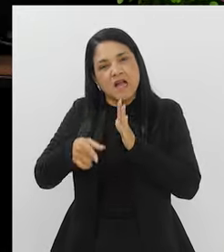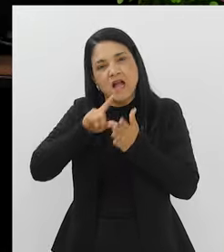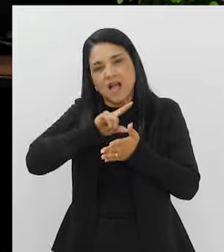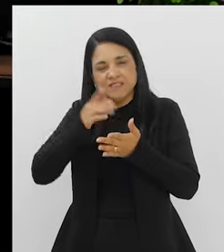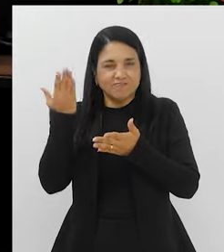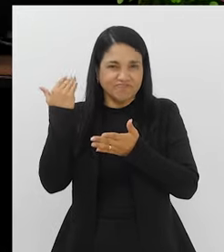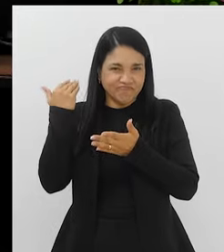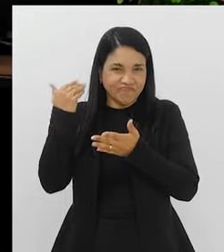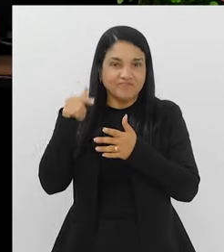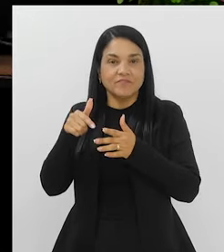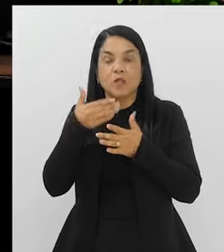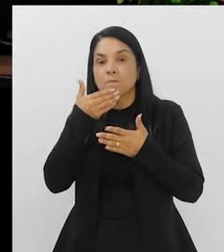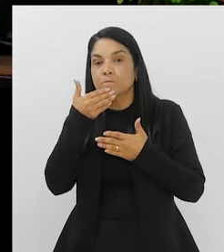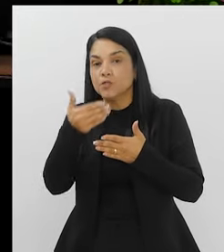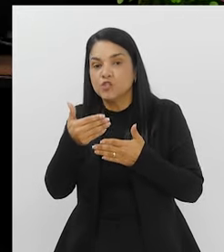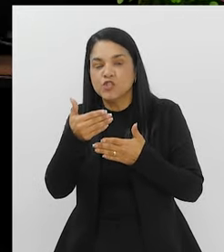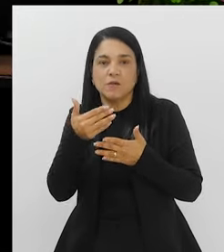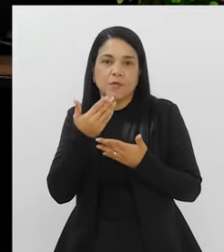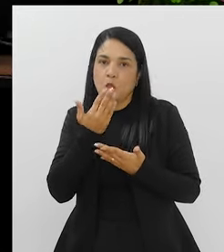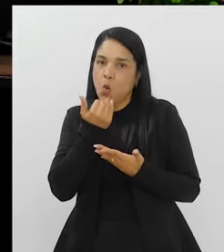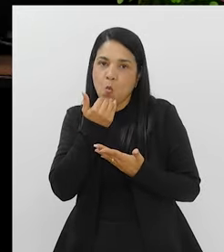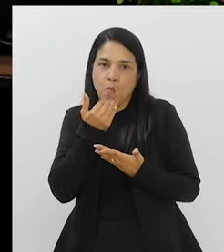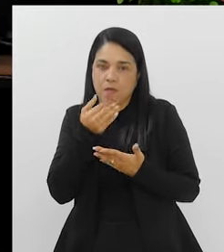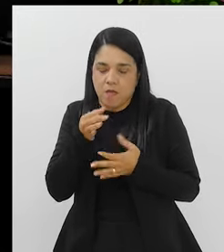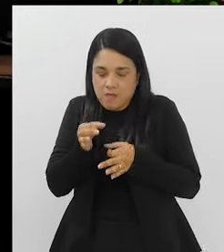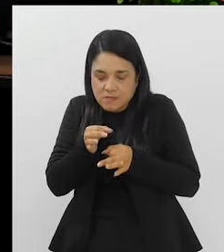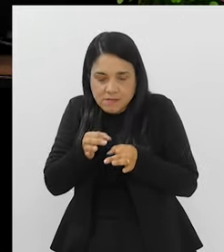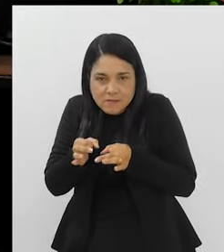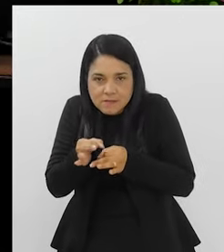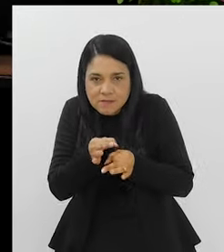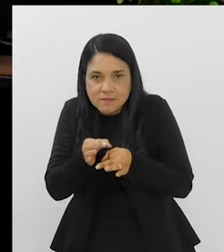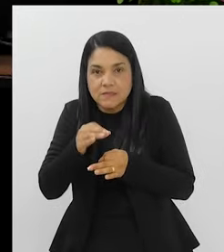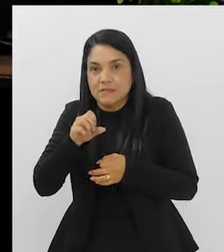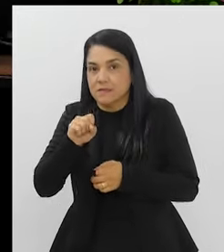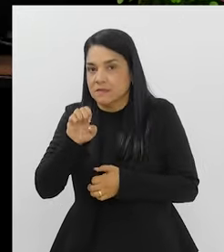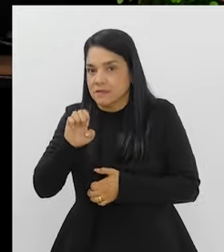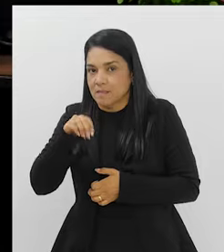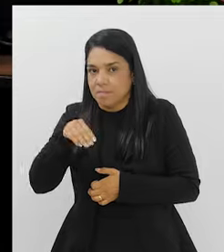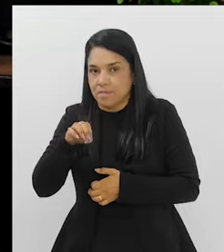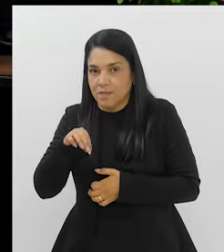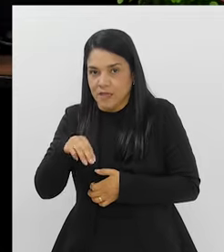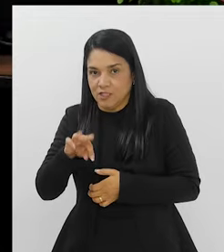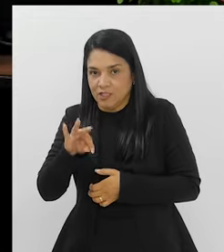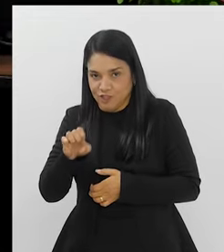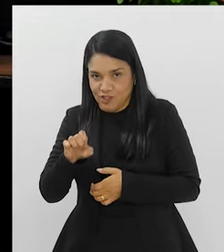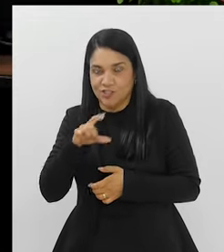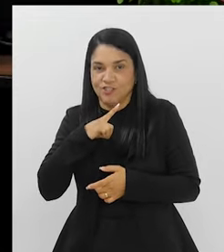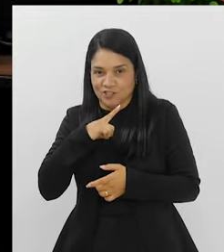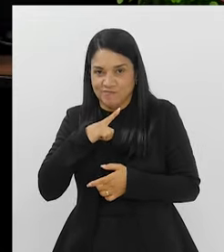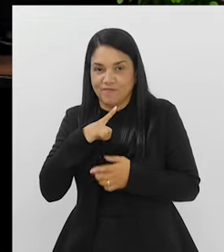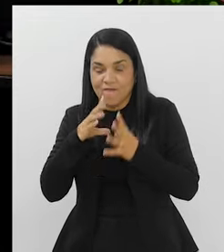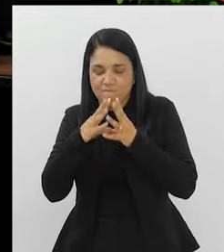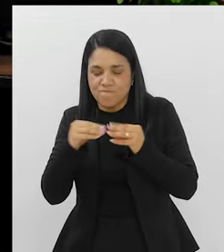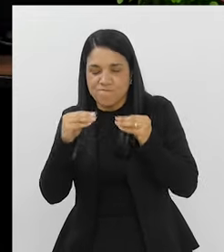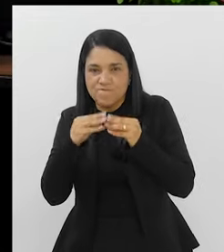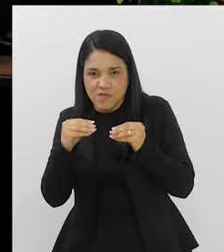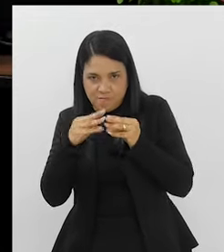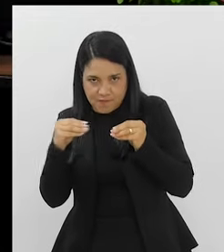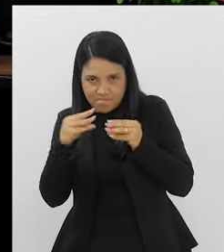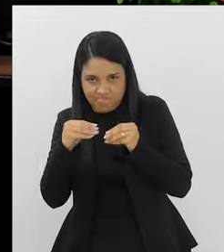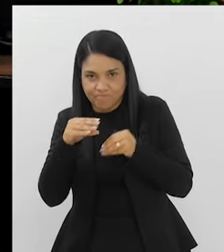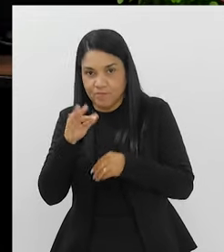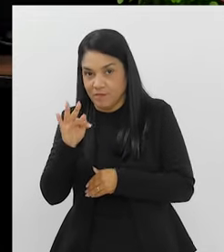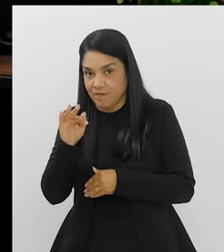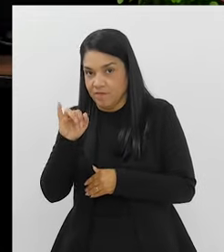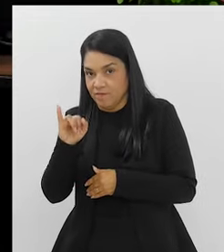a gente costumava pedir para que esses pacientes não se alimentassem de sementes, principalmente as que têm cascas, né? Fibras que